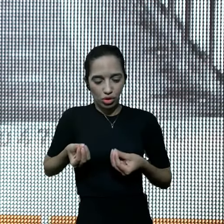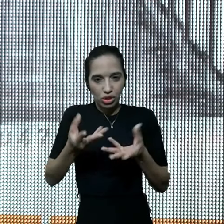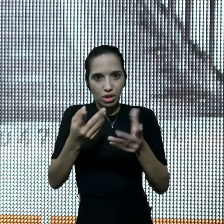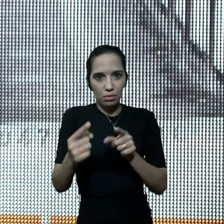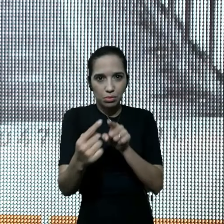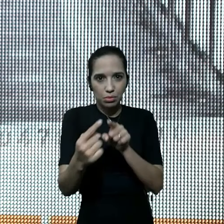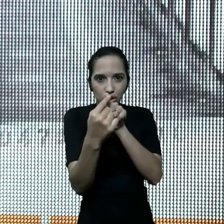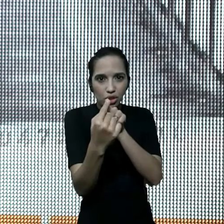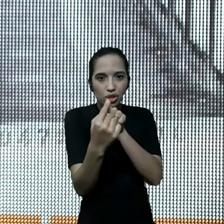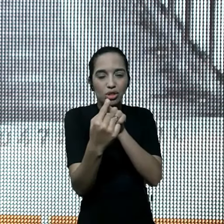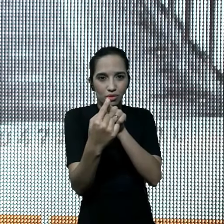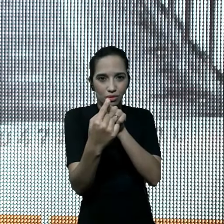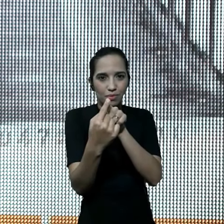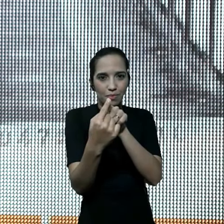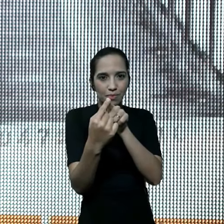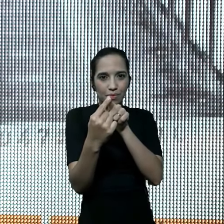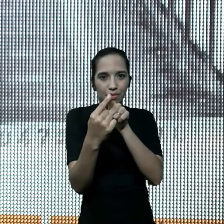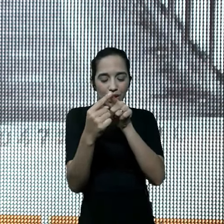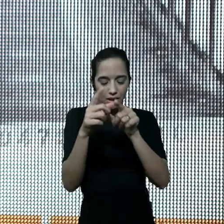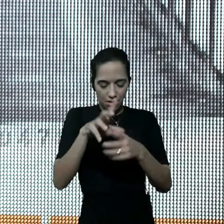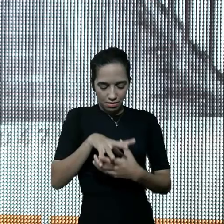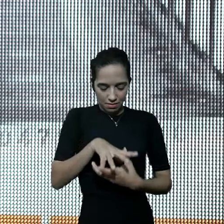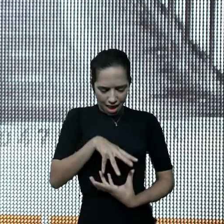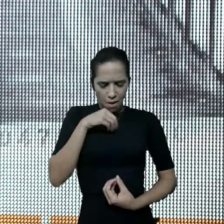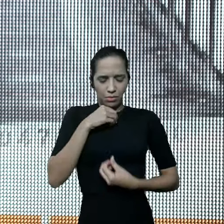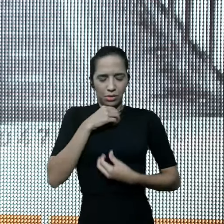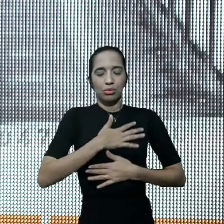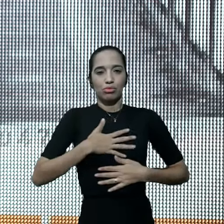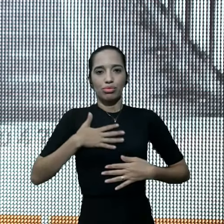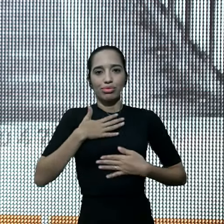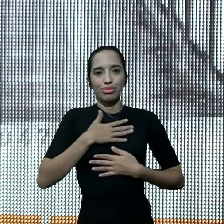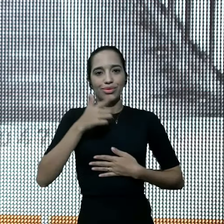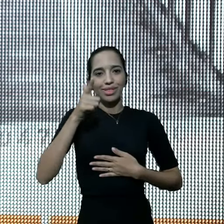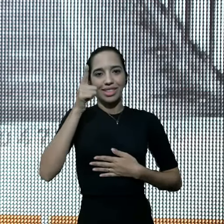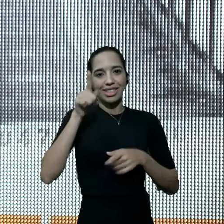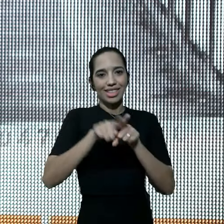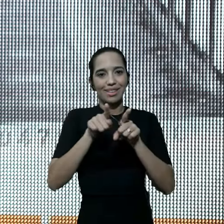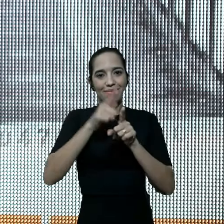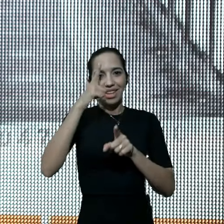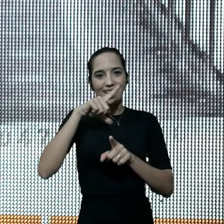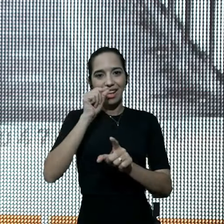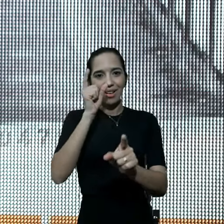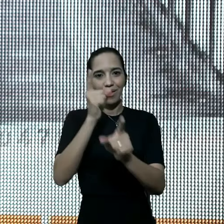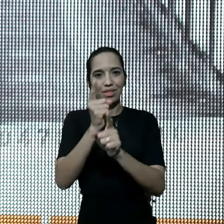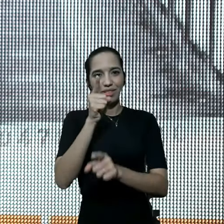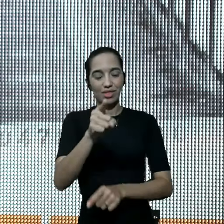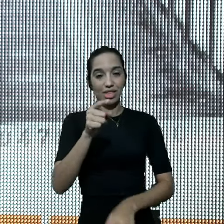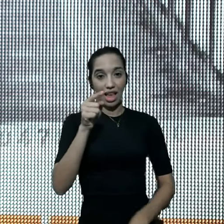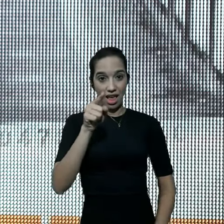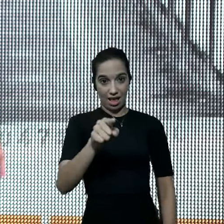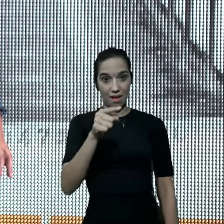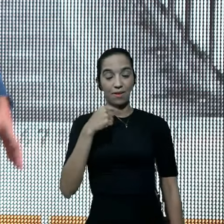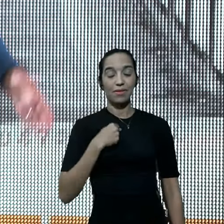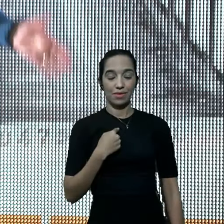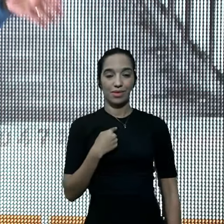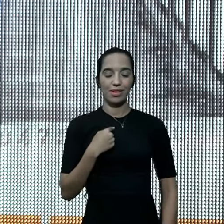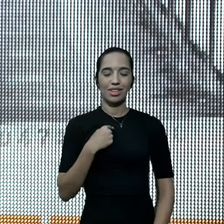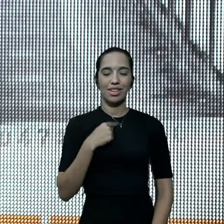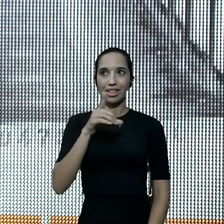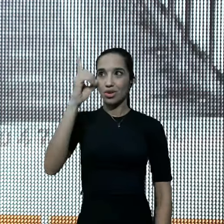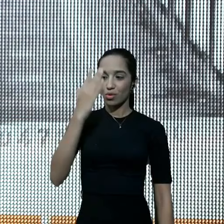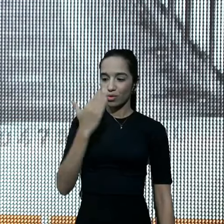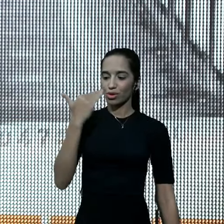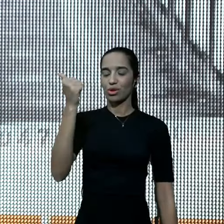que alimente a sua alma, e também daqueles que vão encontrar você, você e eu somos chamados por Deus, para